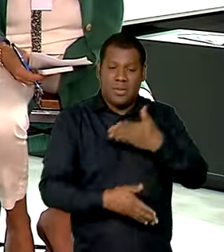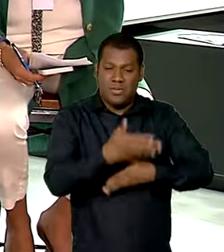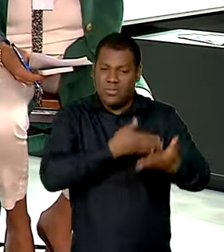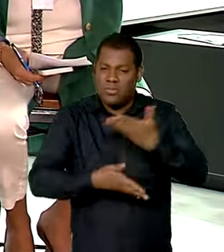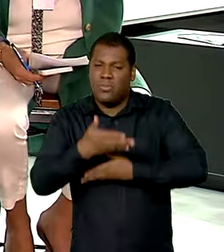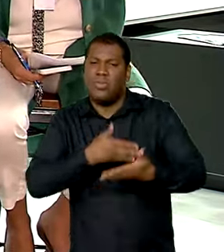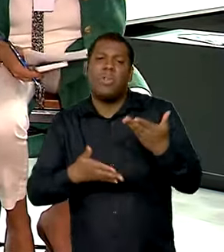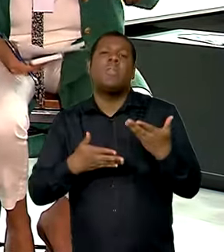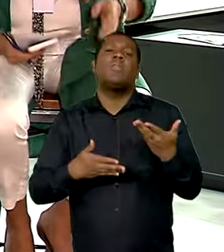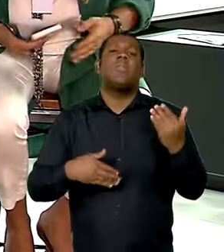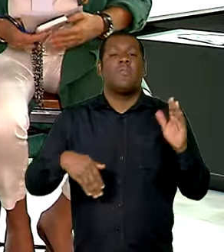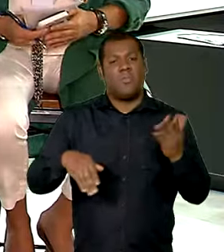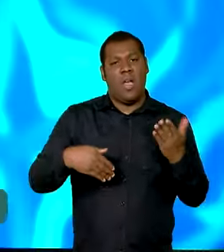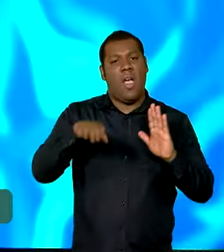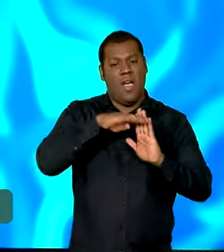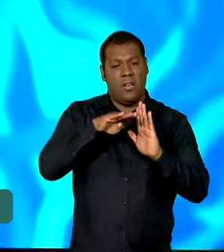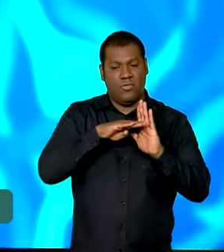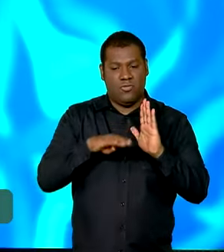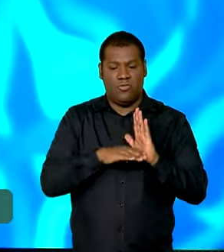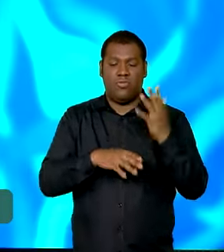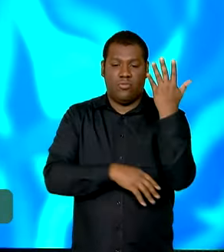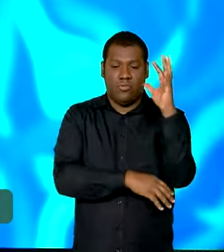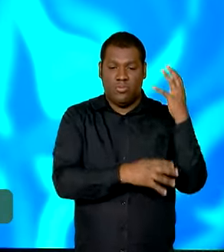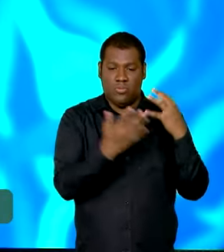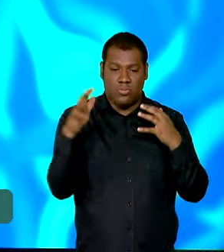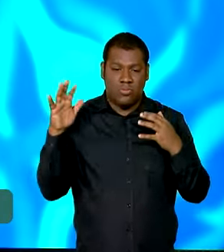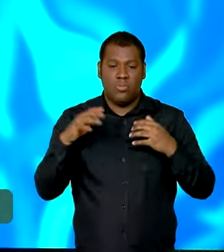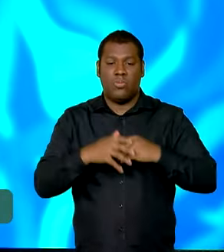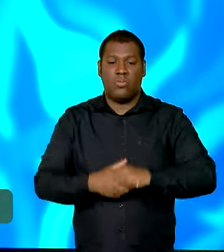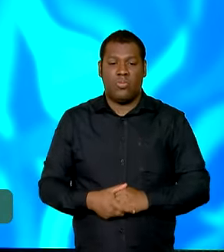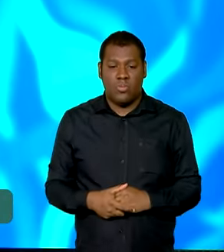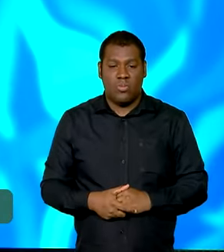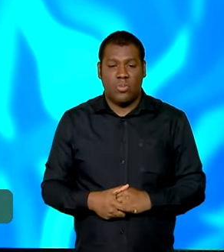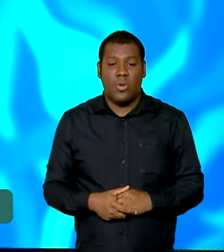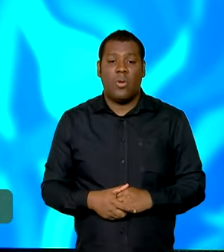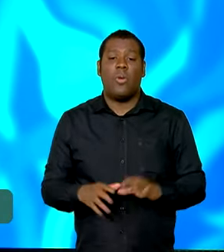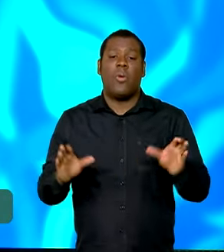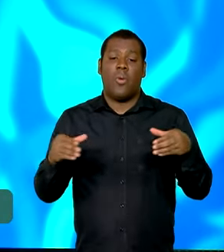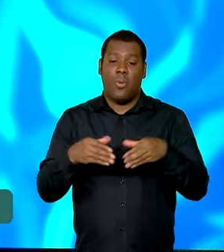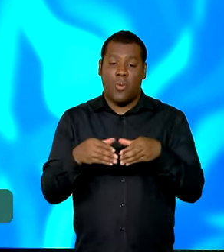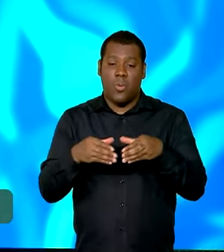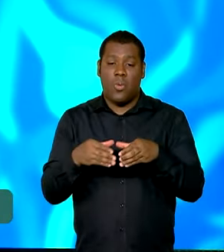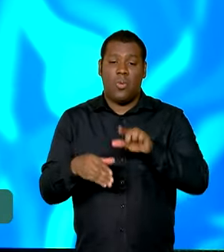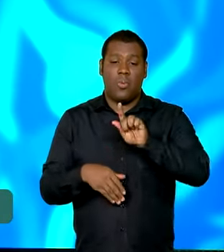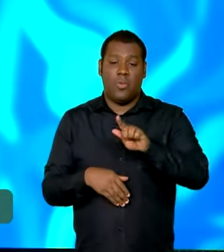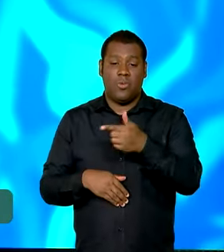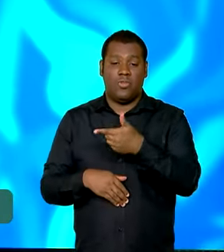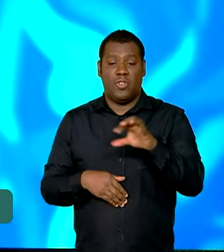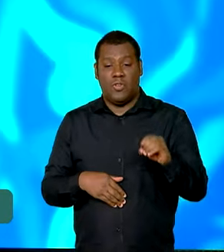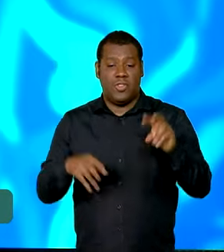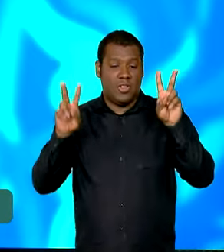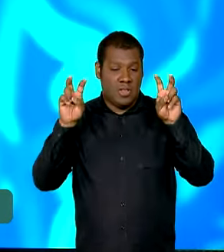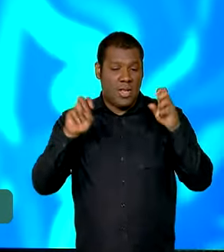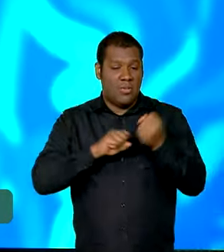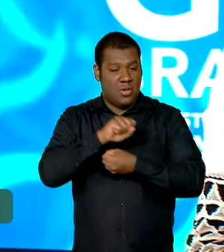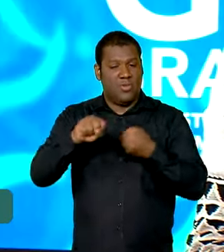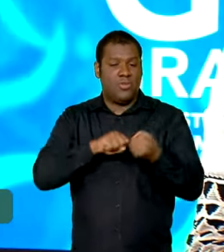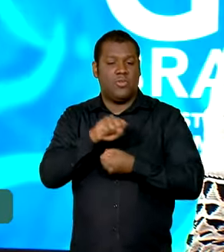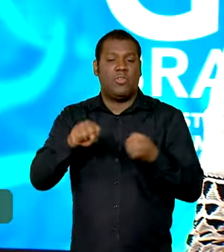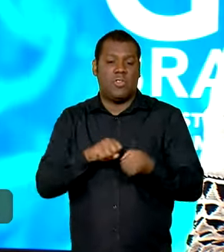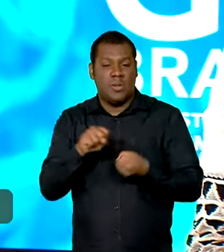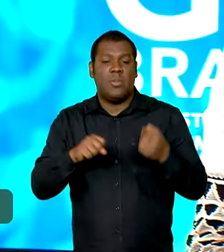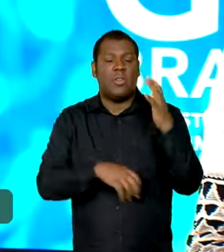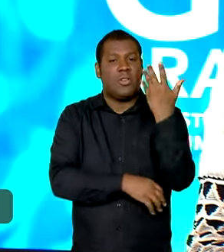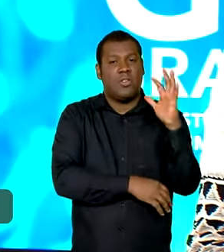avançar a agenda ambiental o primeiro encontro presencial do grupo de trabalho de sustentabilidade ambiental e climática